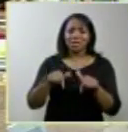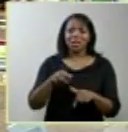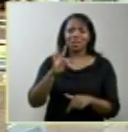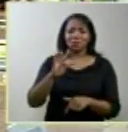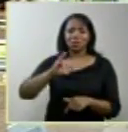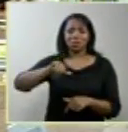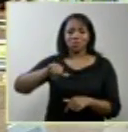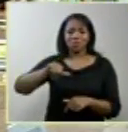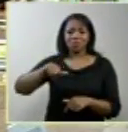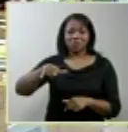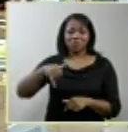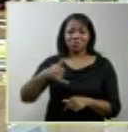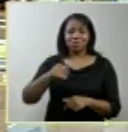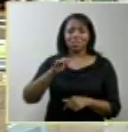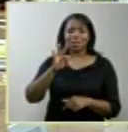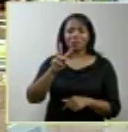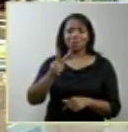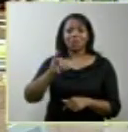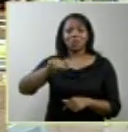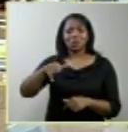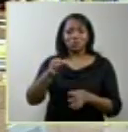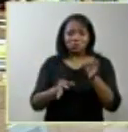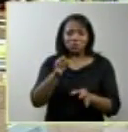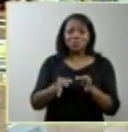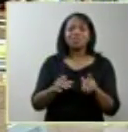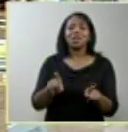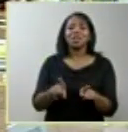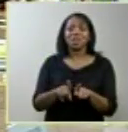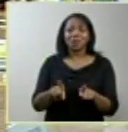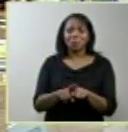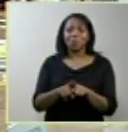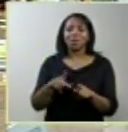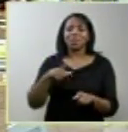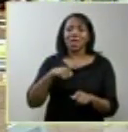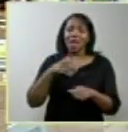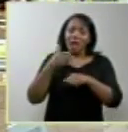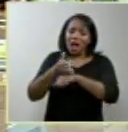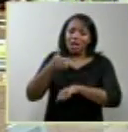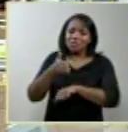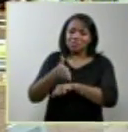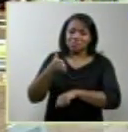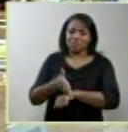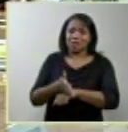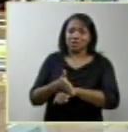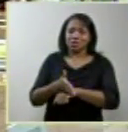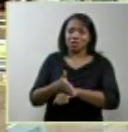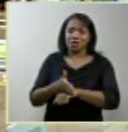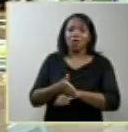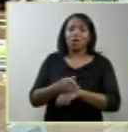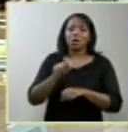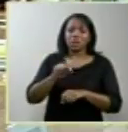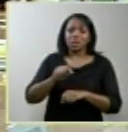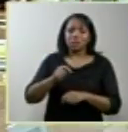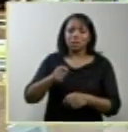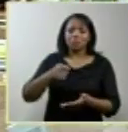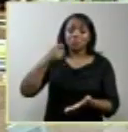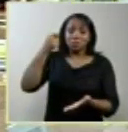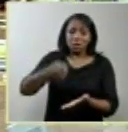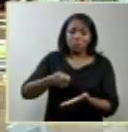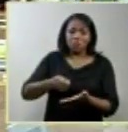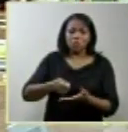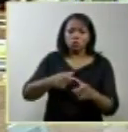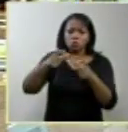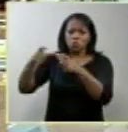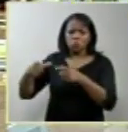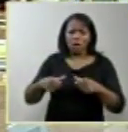criação de vossa excelência a TV Justiça permite acesso ao que se delibera nesse tribunal nos lugares